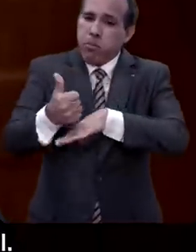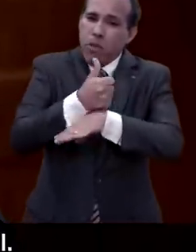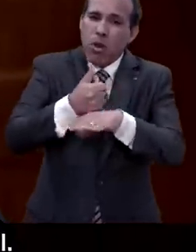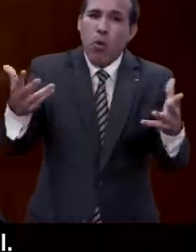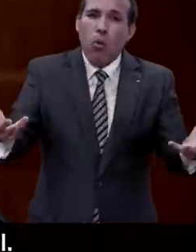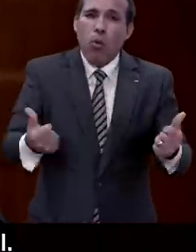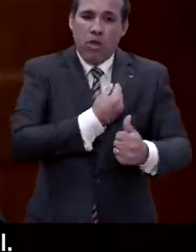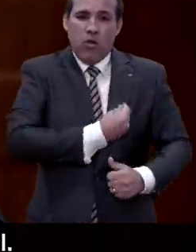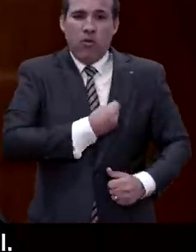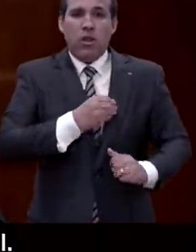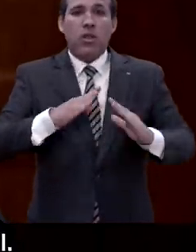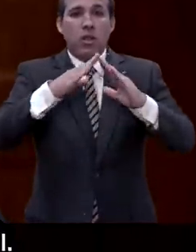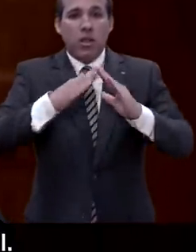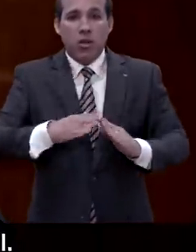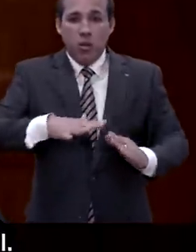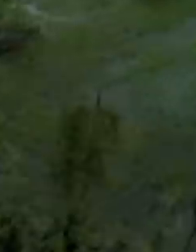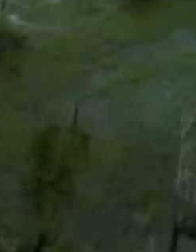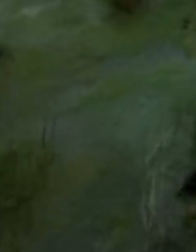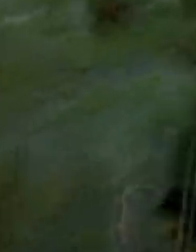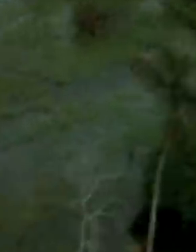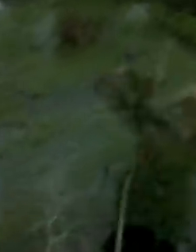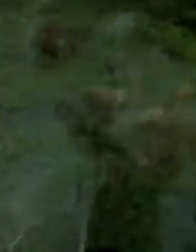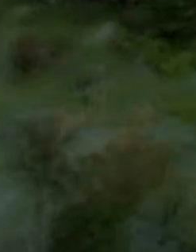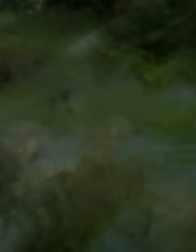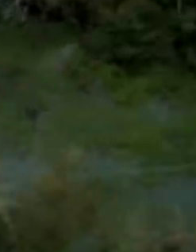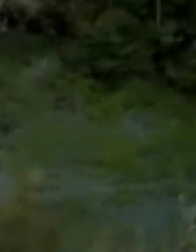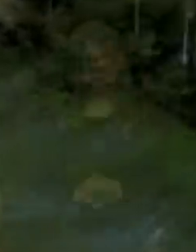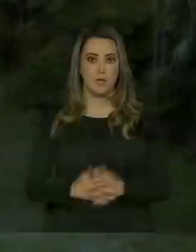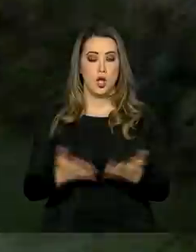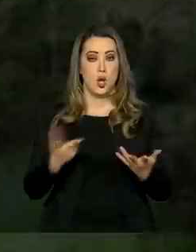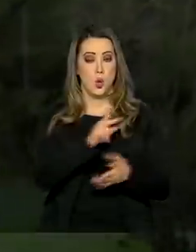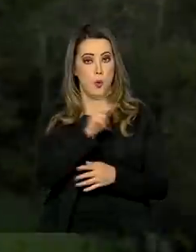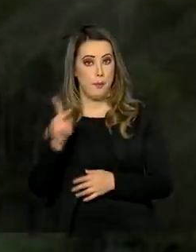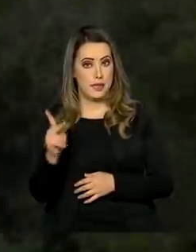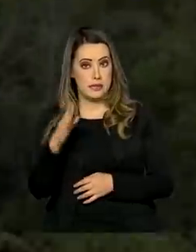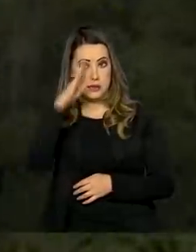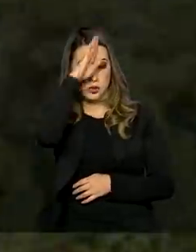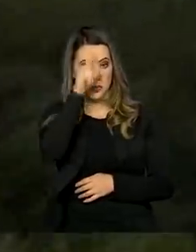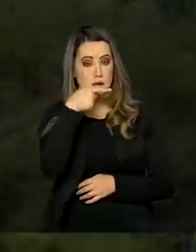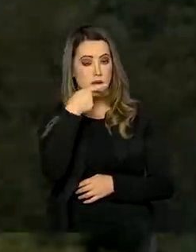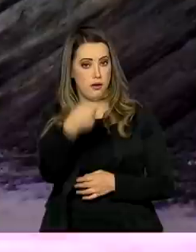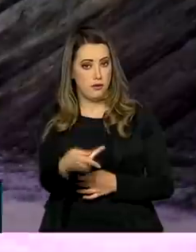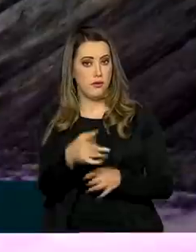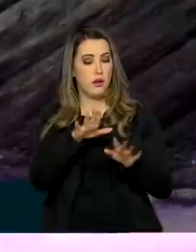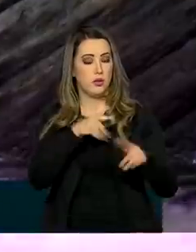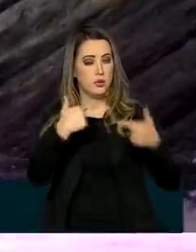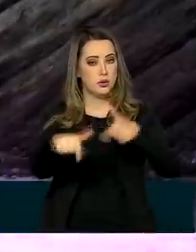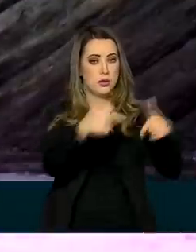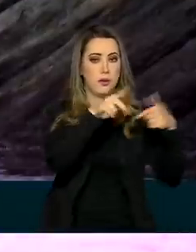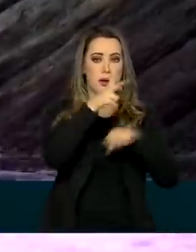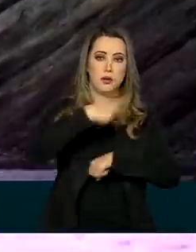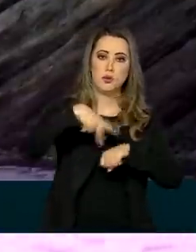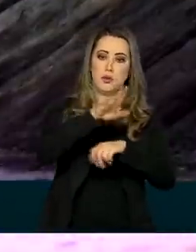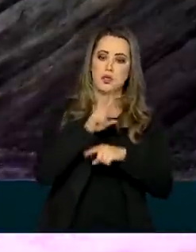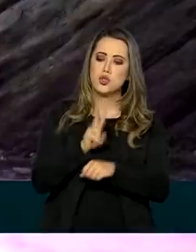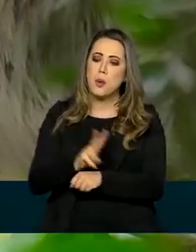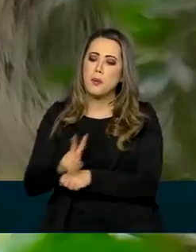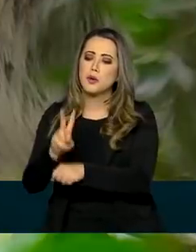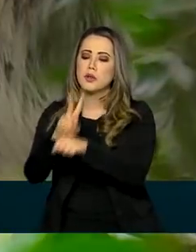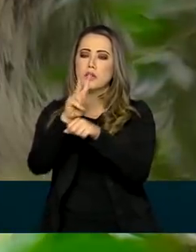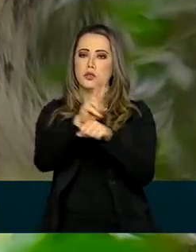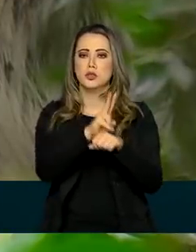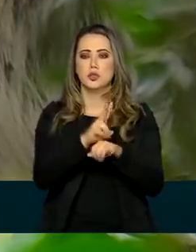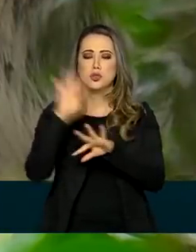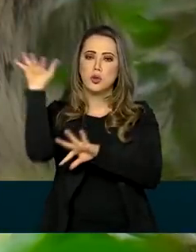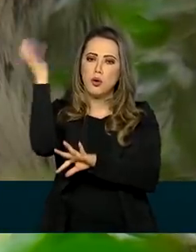da qualidade de vida da população local. O presidente Jair Bolsonaro citou iniciativas do país em proteção ao meio ambiente,